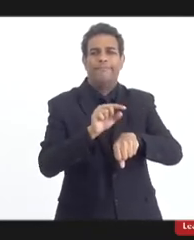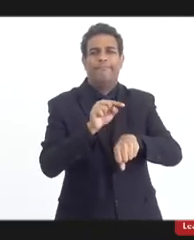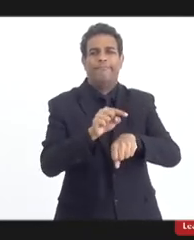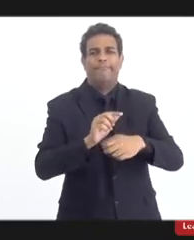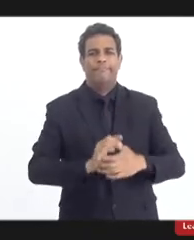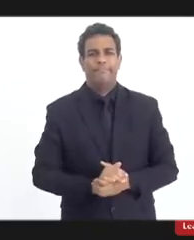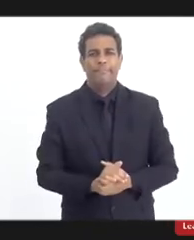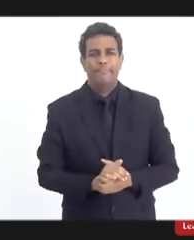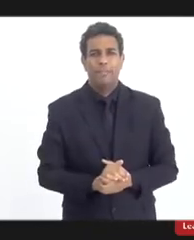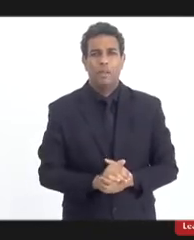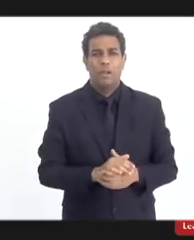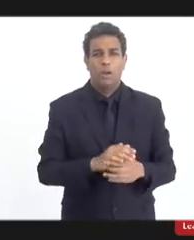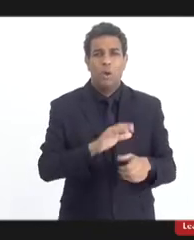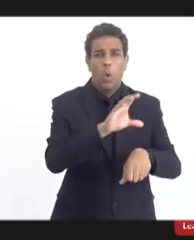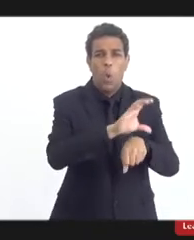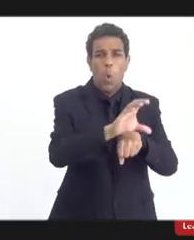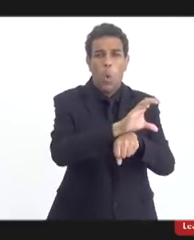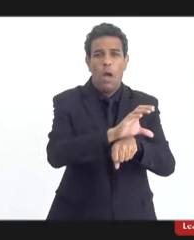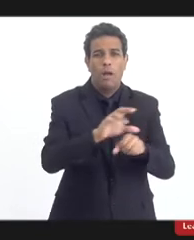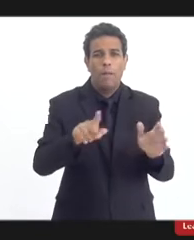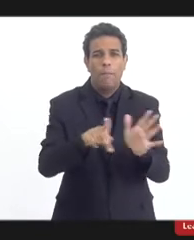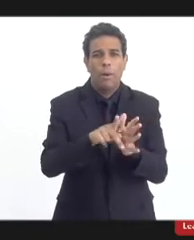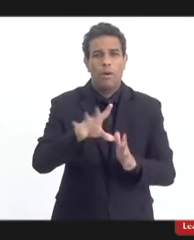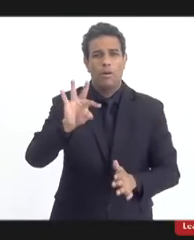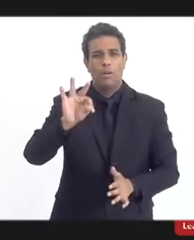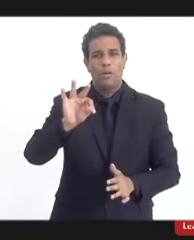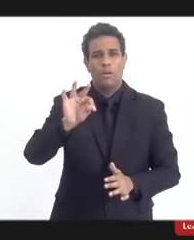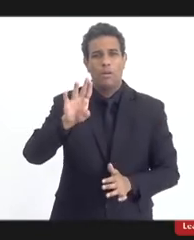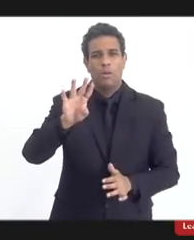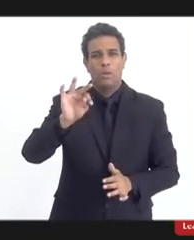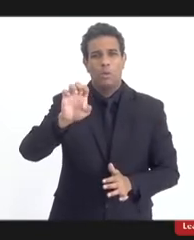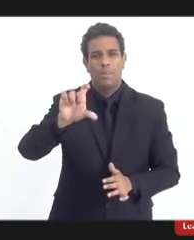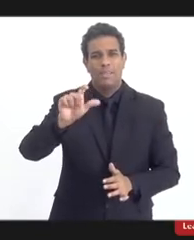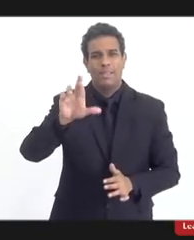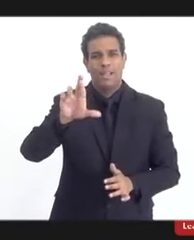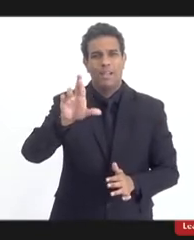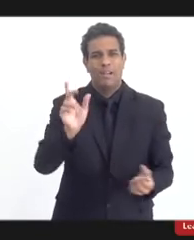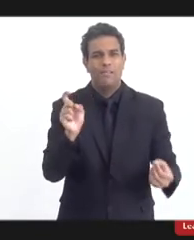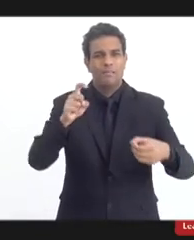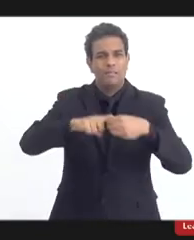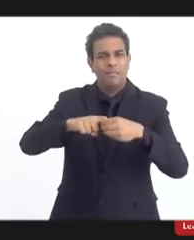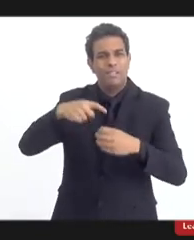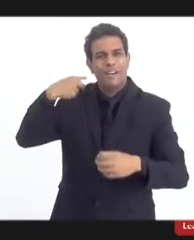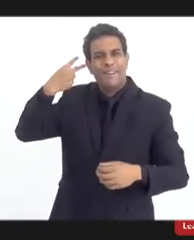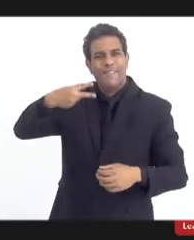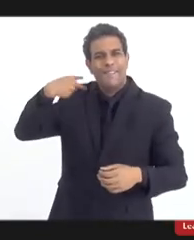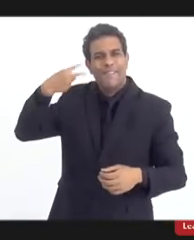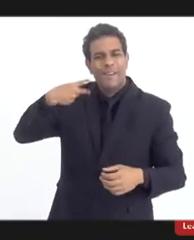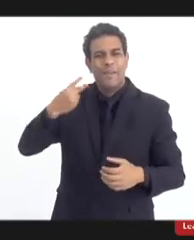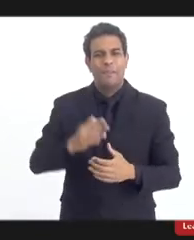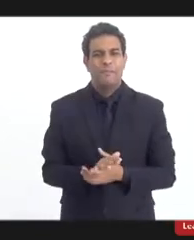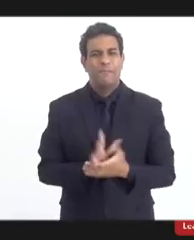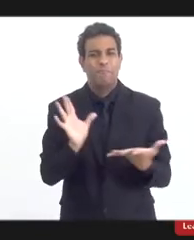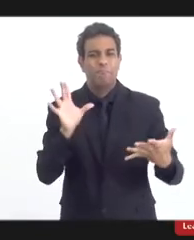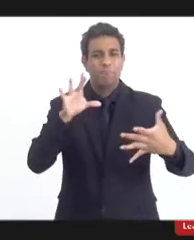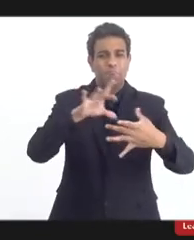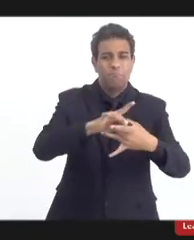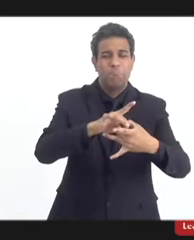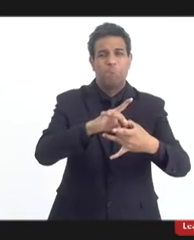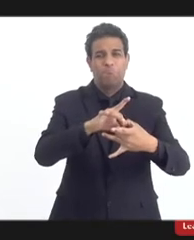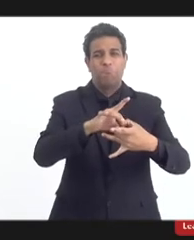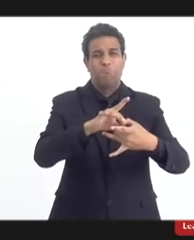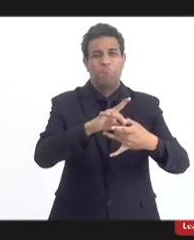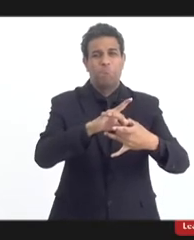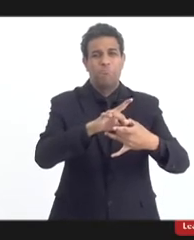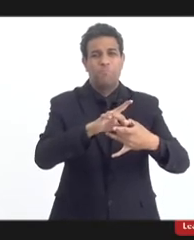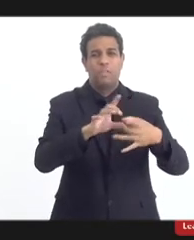conselheiro tutelar vira uma espécie de cabo eleitoral do vereador. O vereador é cabo eleitoral do